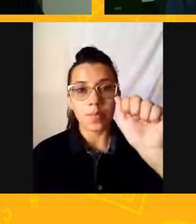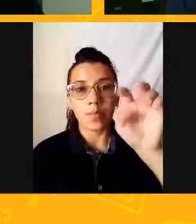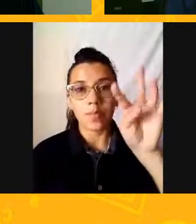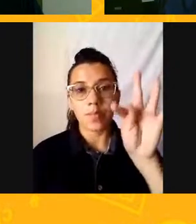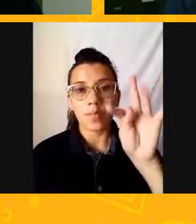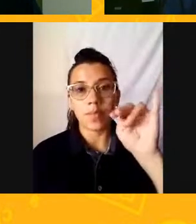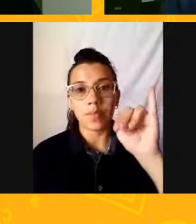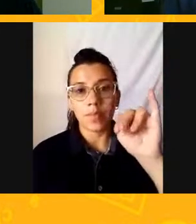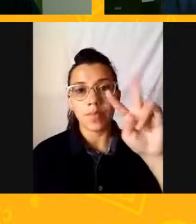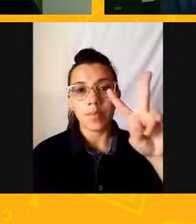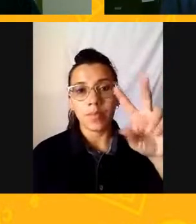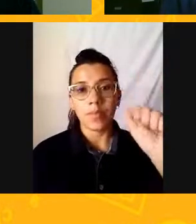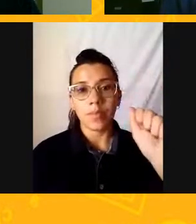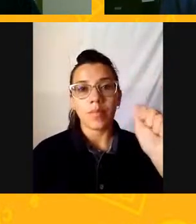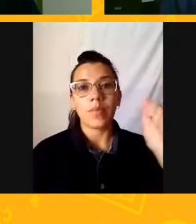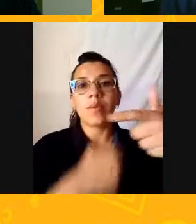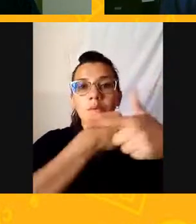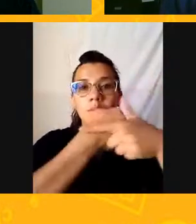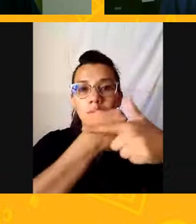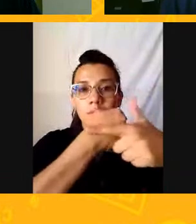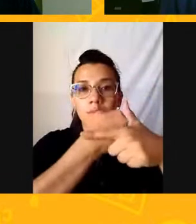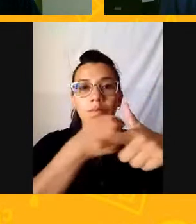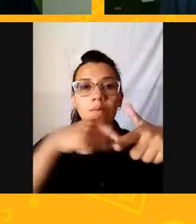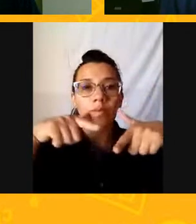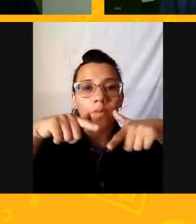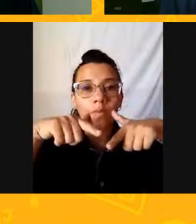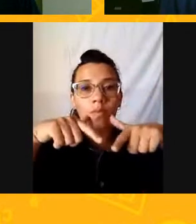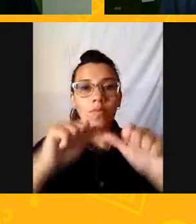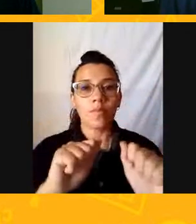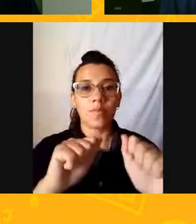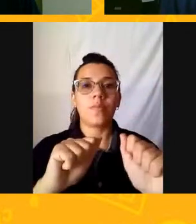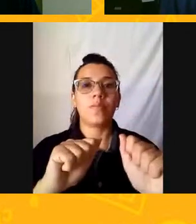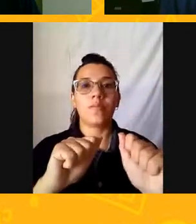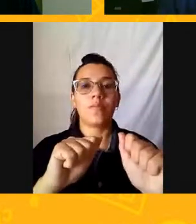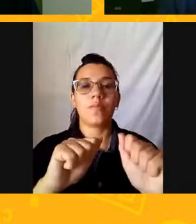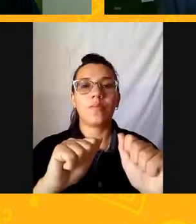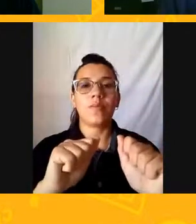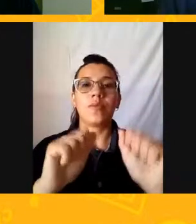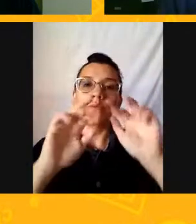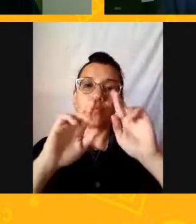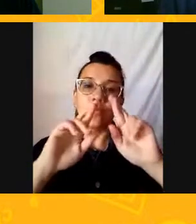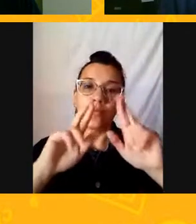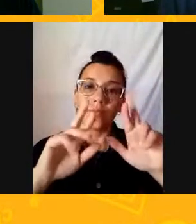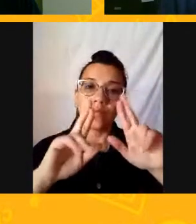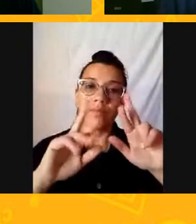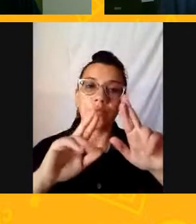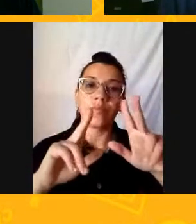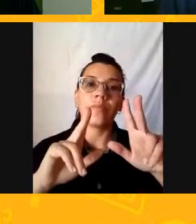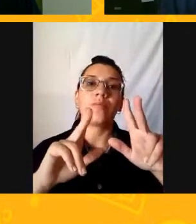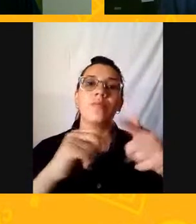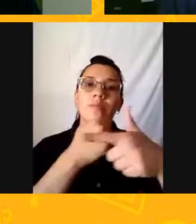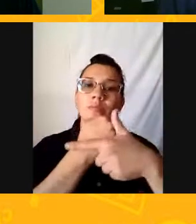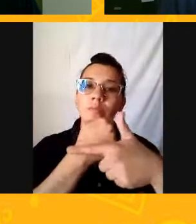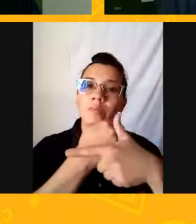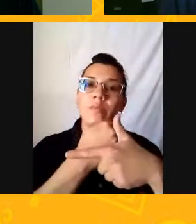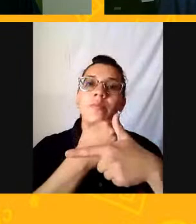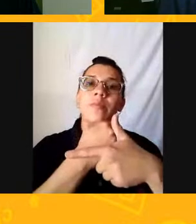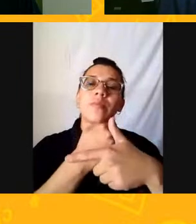função da linguagem Com Conotativa Que é uma figura de linguagem